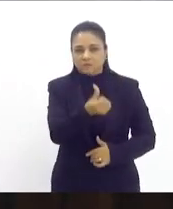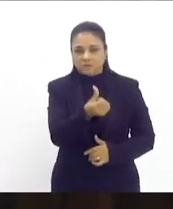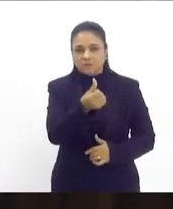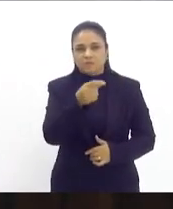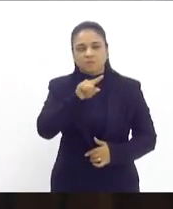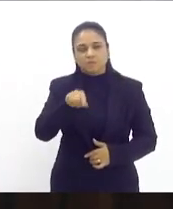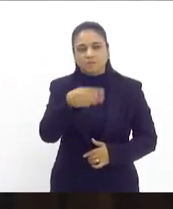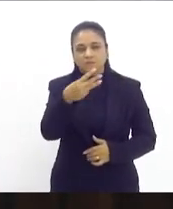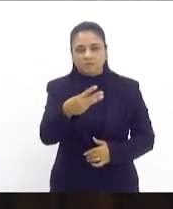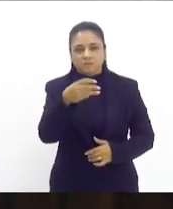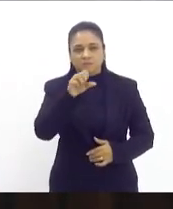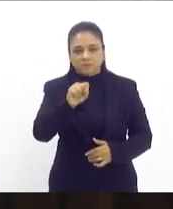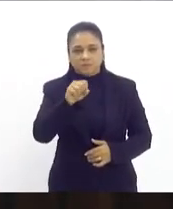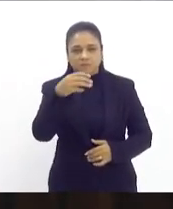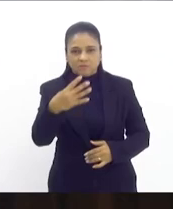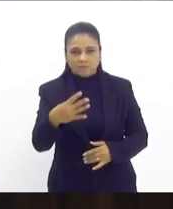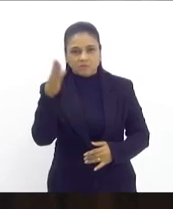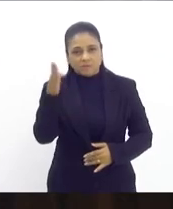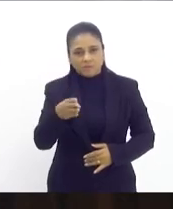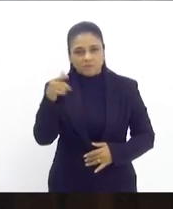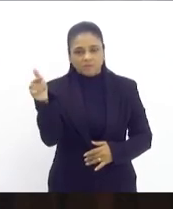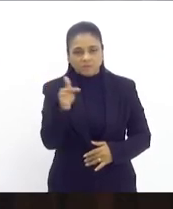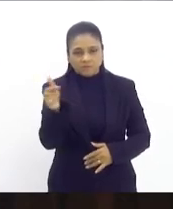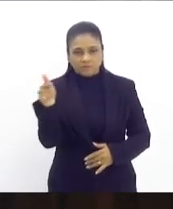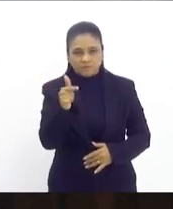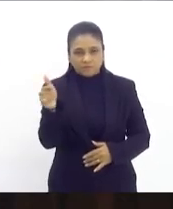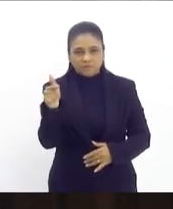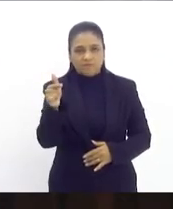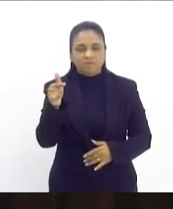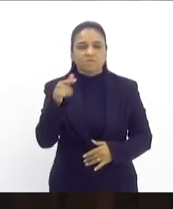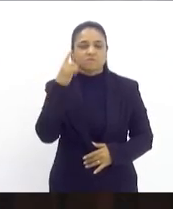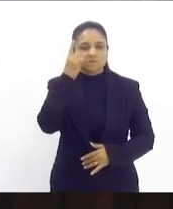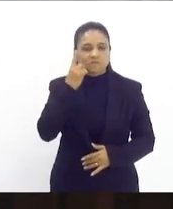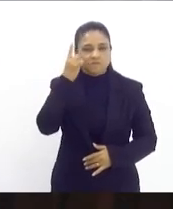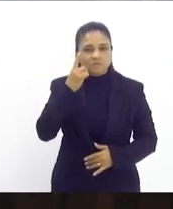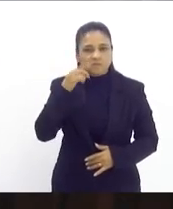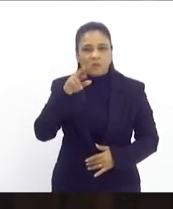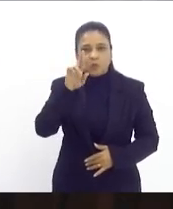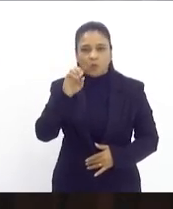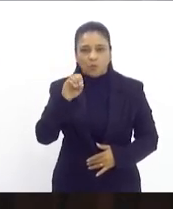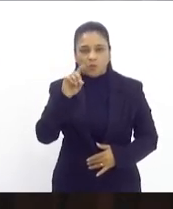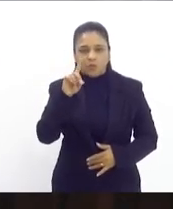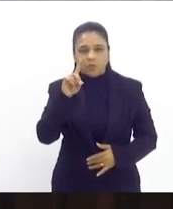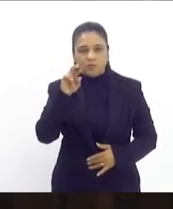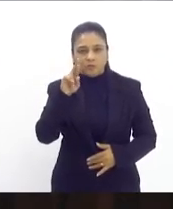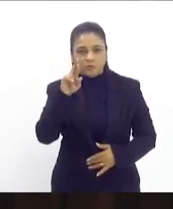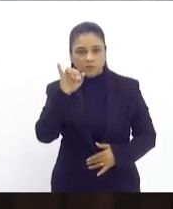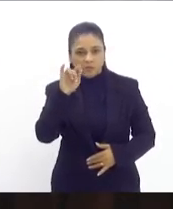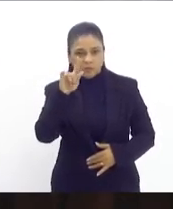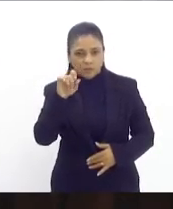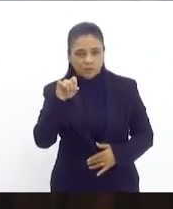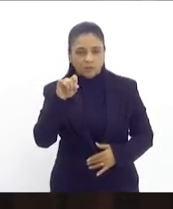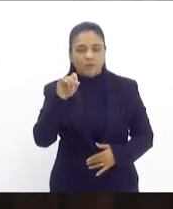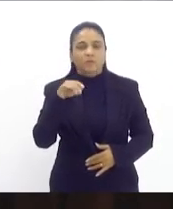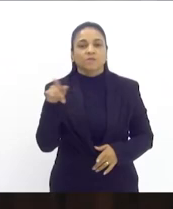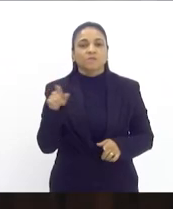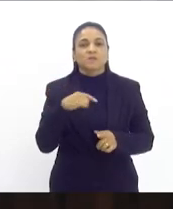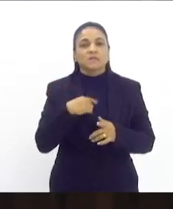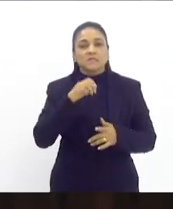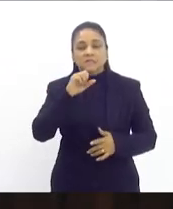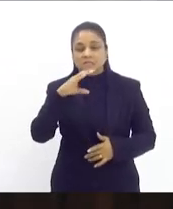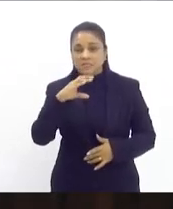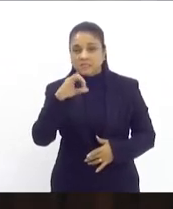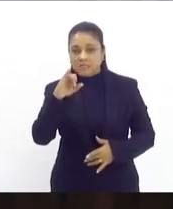.384-2022, de autoria do deputado Rodrigo Bacelar, que denomina CIEP